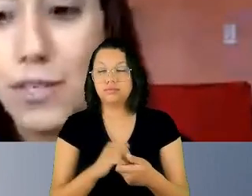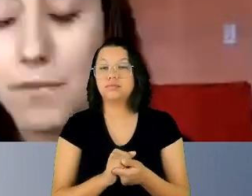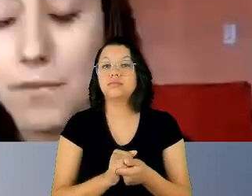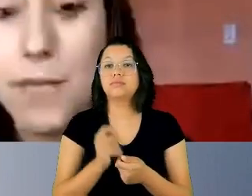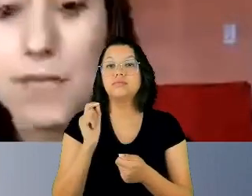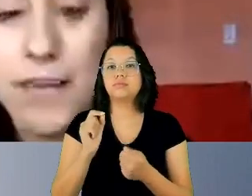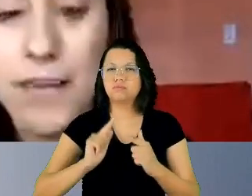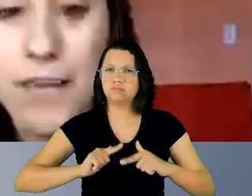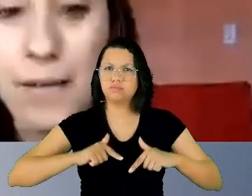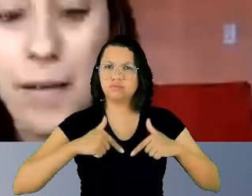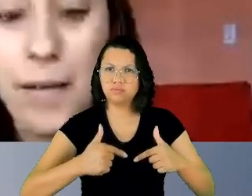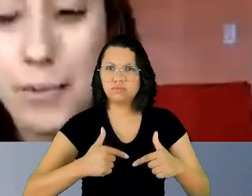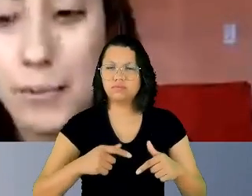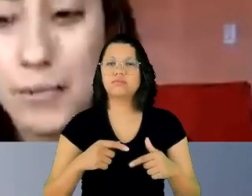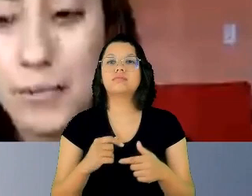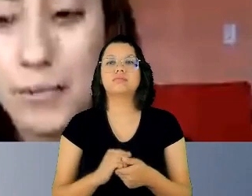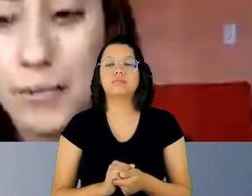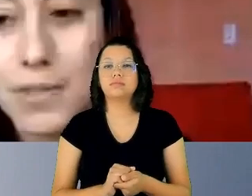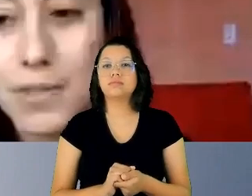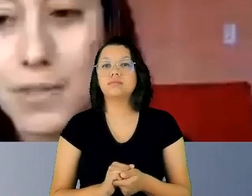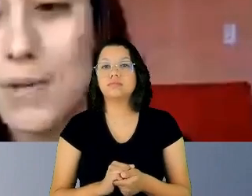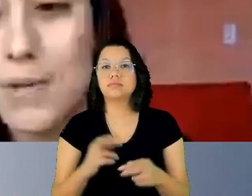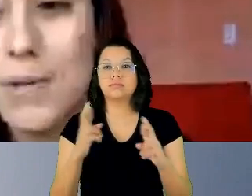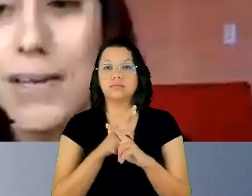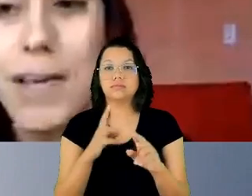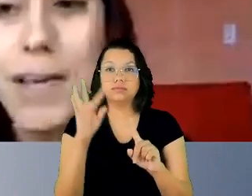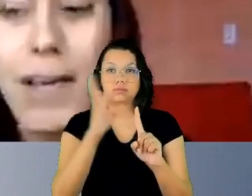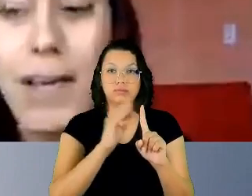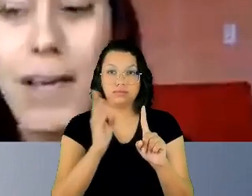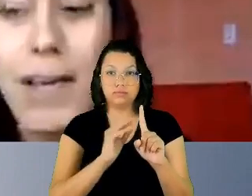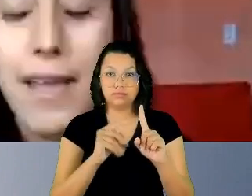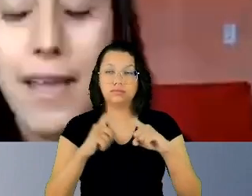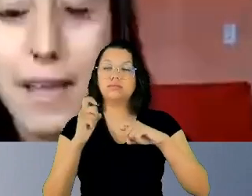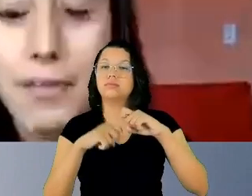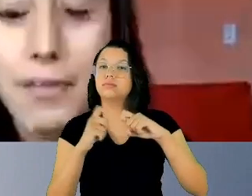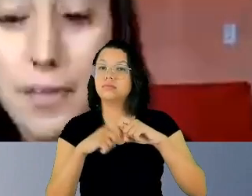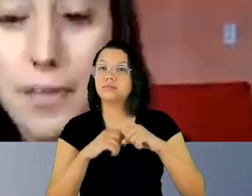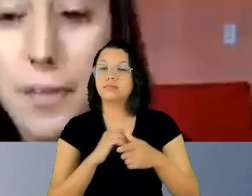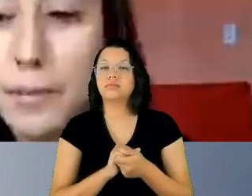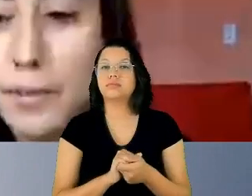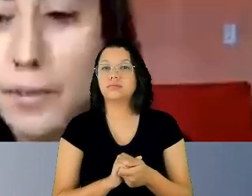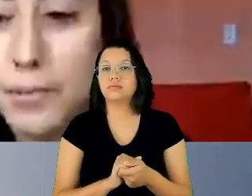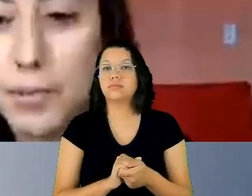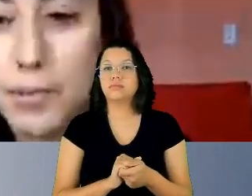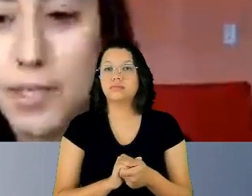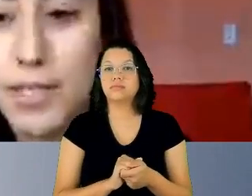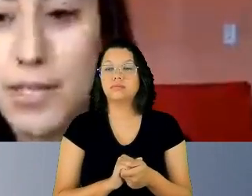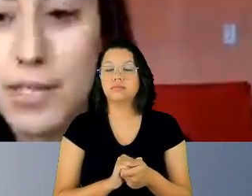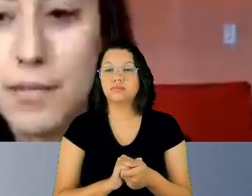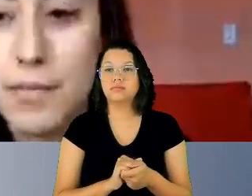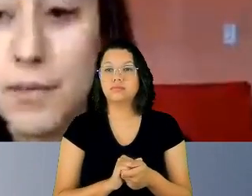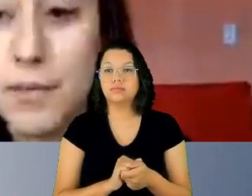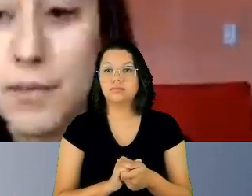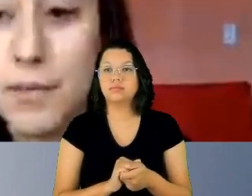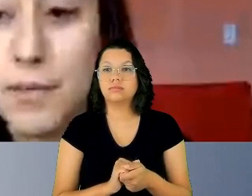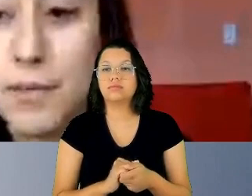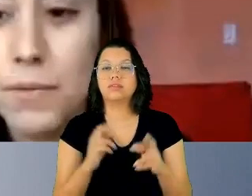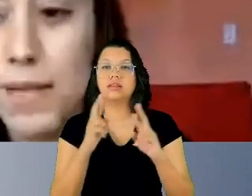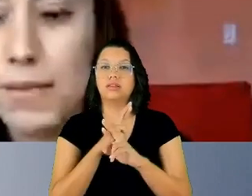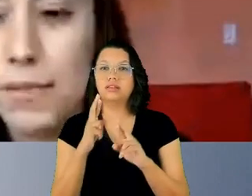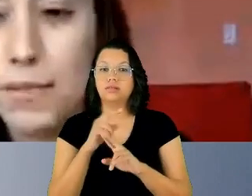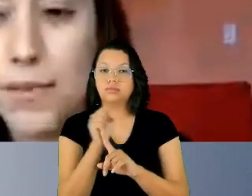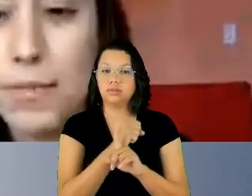enfrentamento à importunação sexual. Do nosso lado, enquanto sociedade civil,